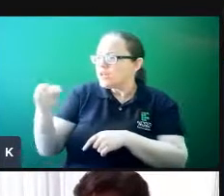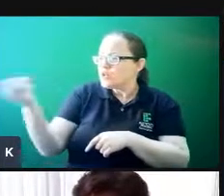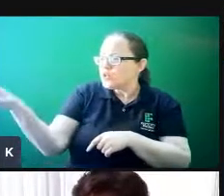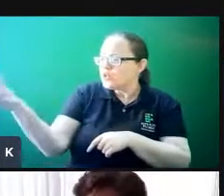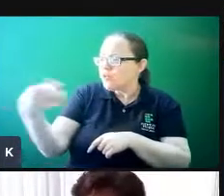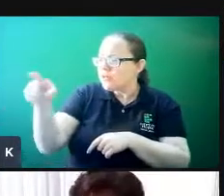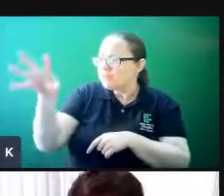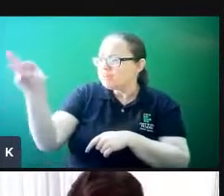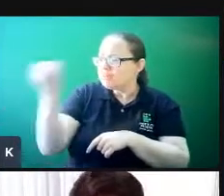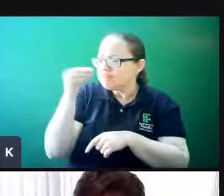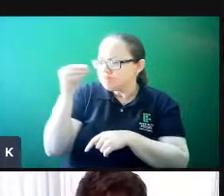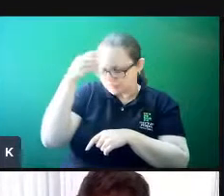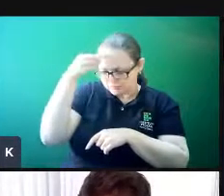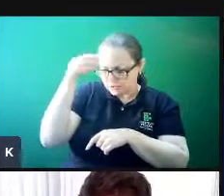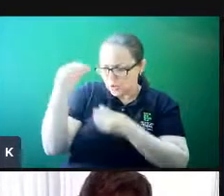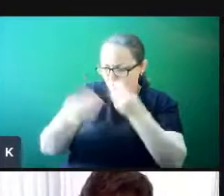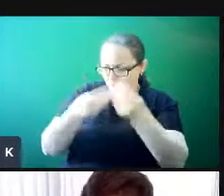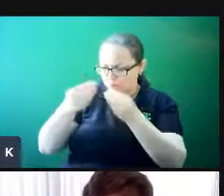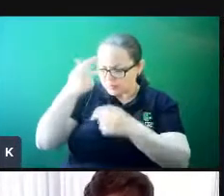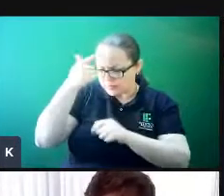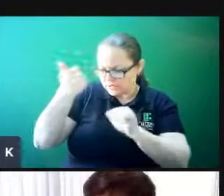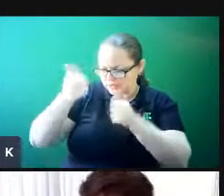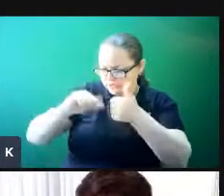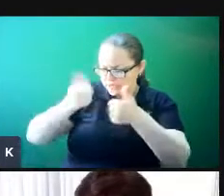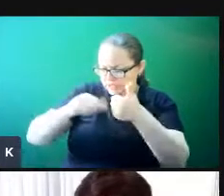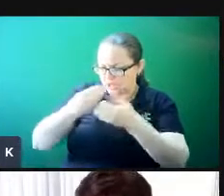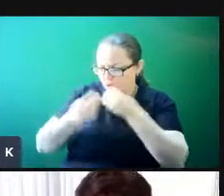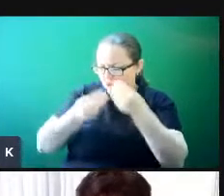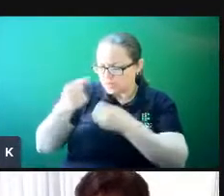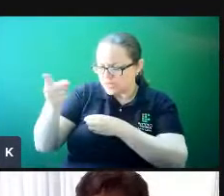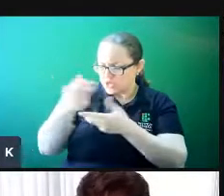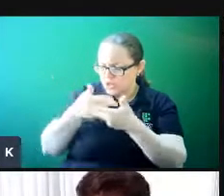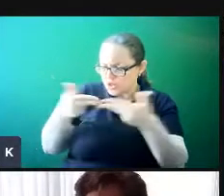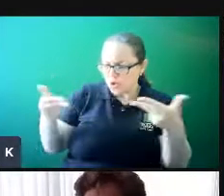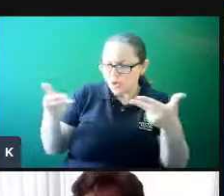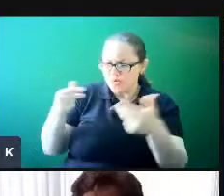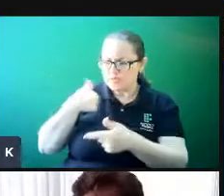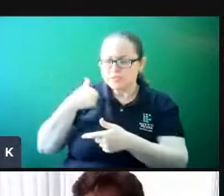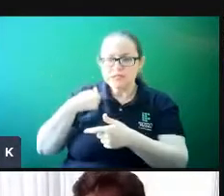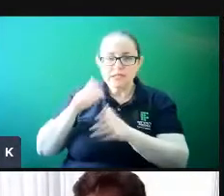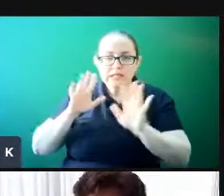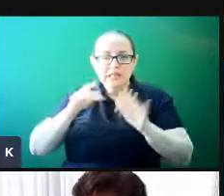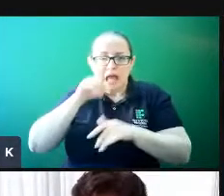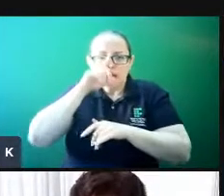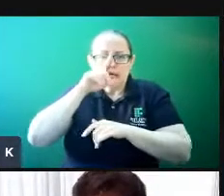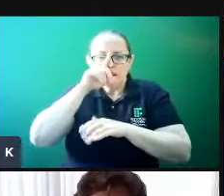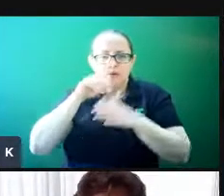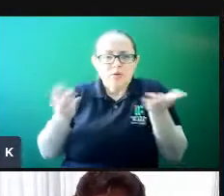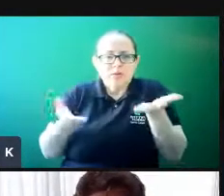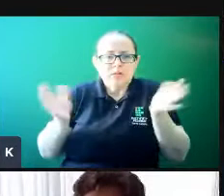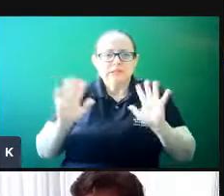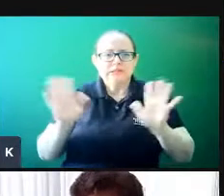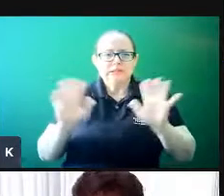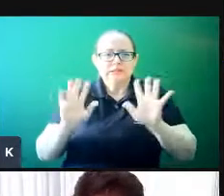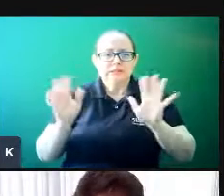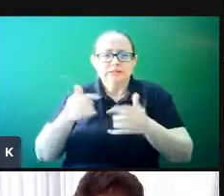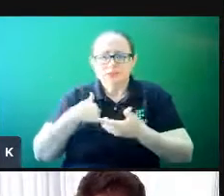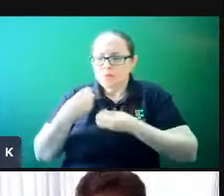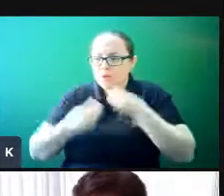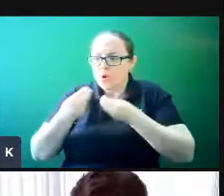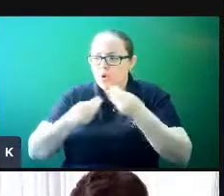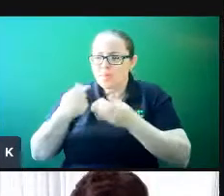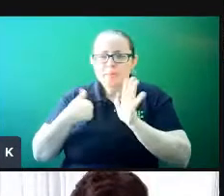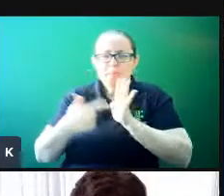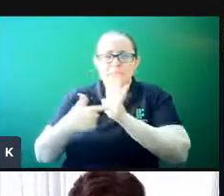eu preciso analisar o que é essa coisa nova, para poder ver se eu não vou correr risco com essa nova situação que eu estou sendo exposto.